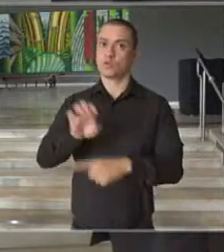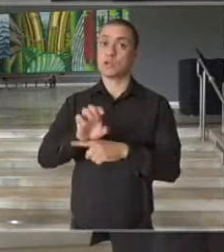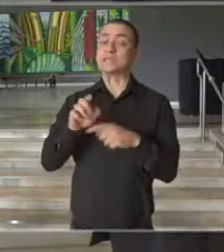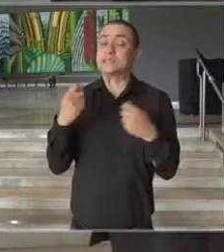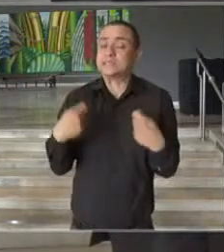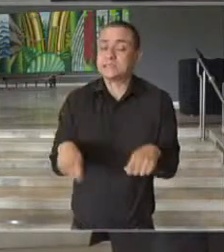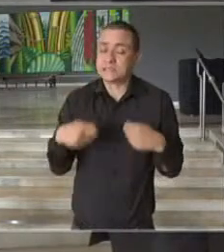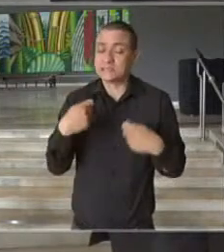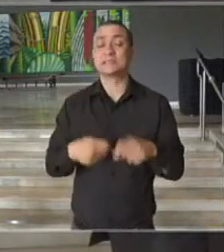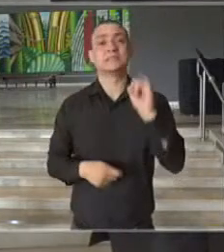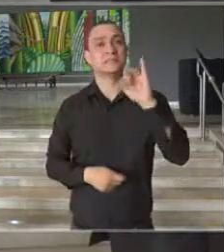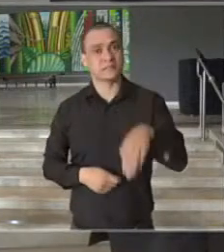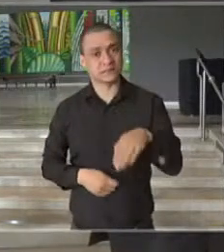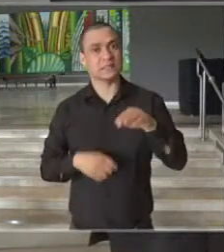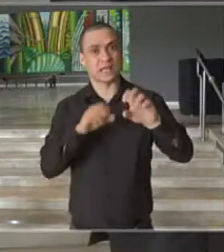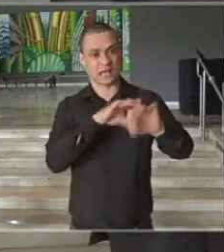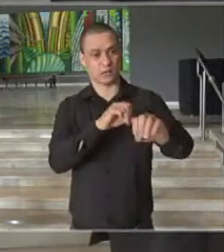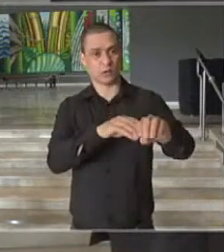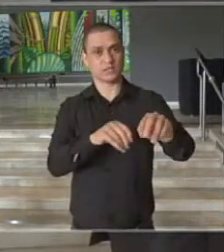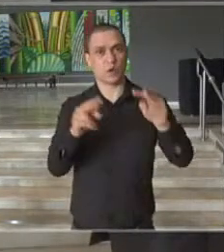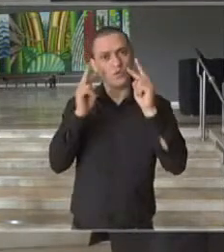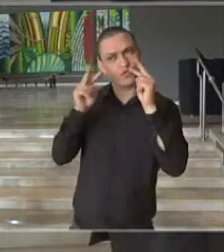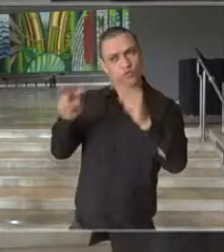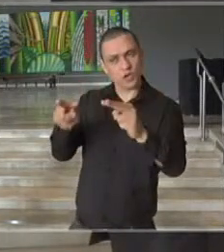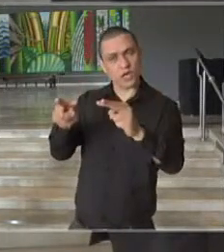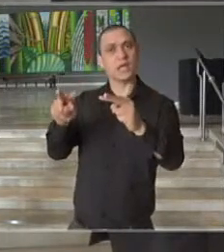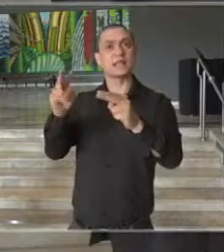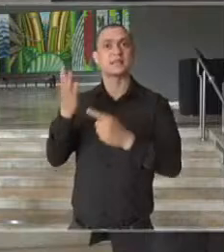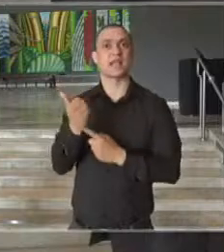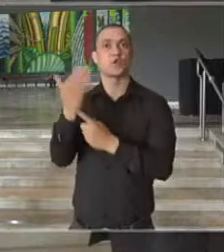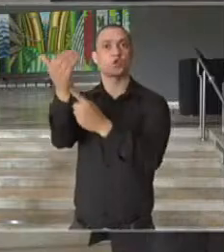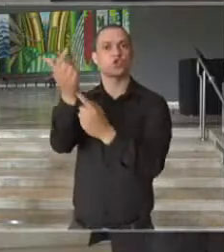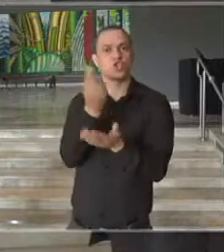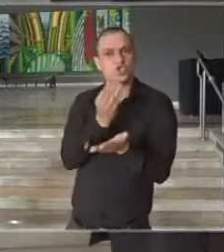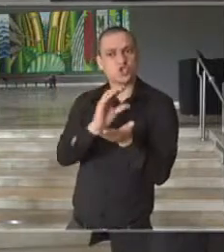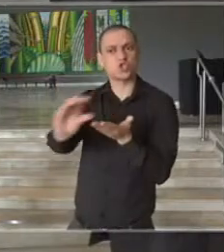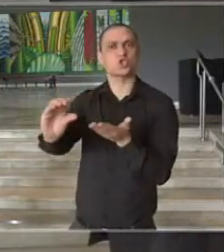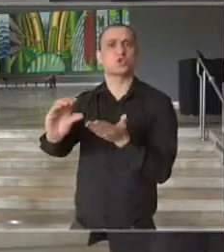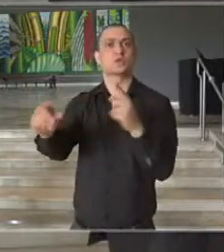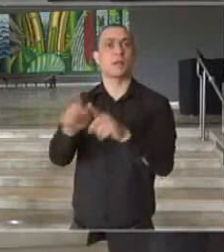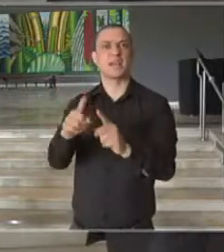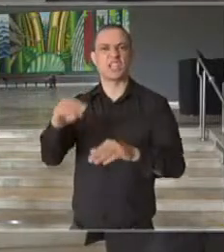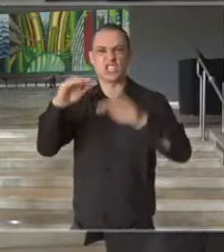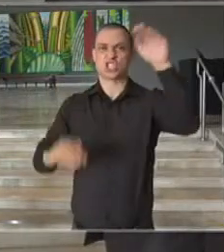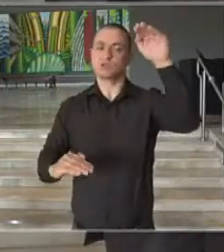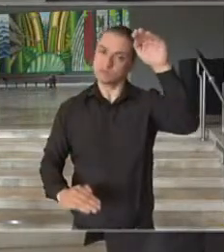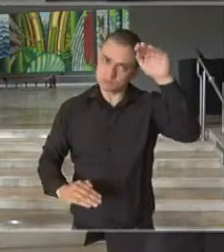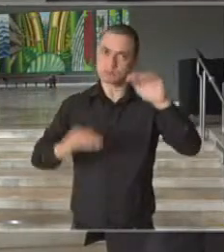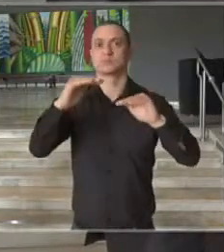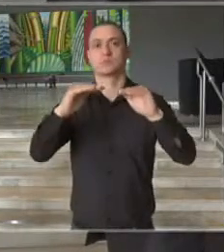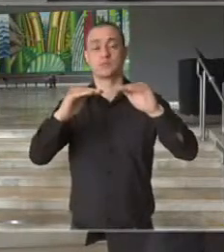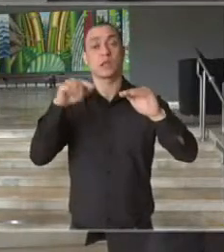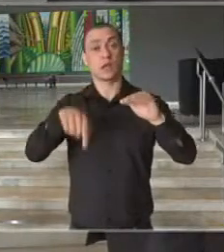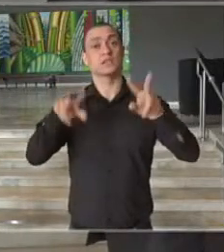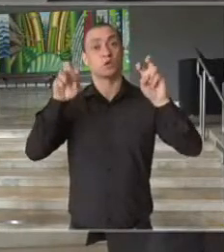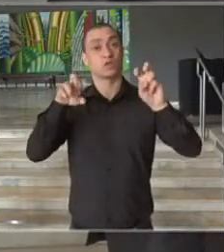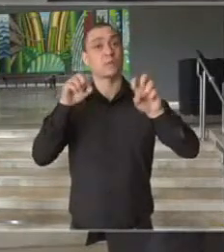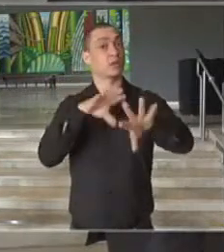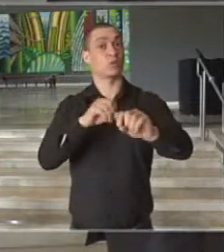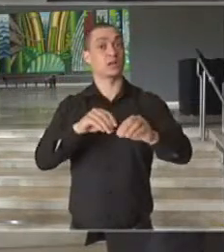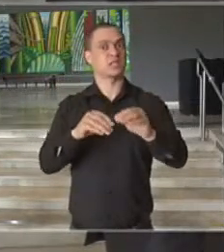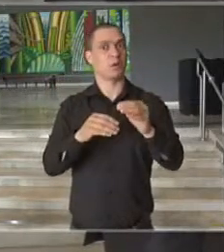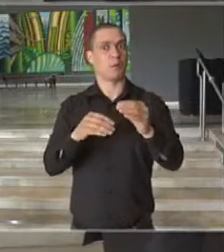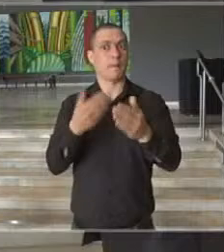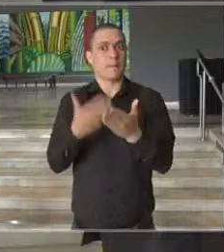necessário, sim, que a educação invista em tecnologia e que diminua as desigualdades. Eu acho que esse é um tema que a educação não